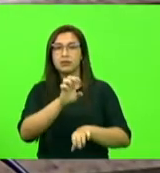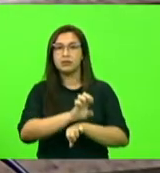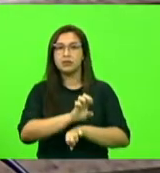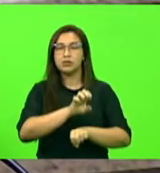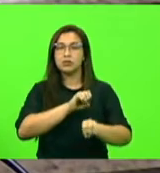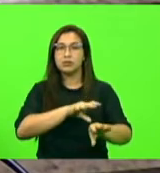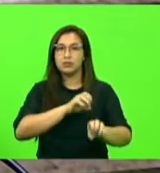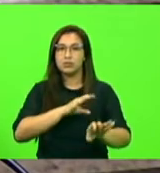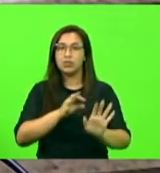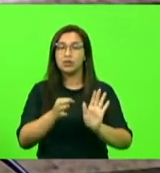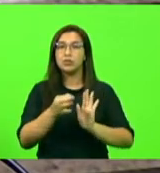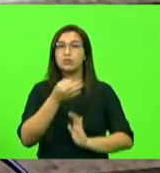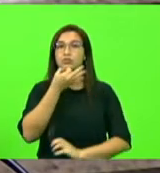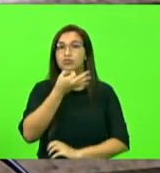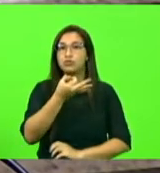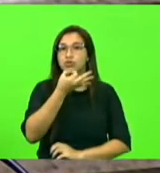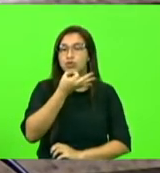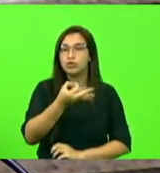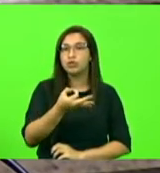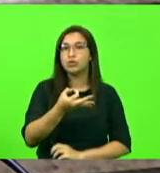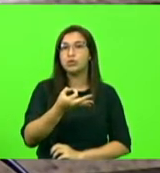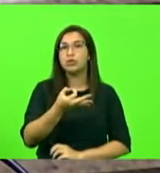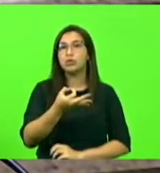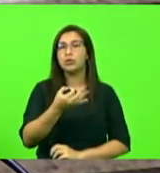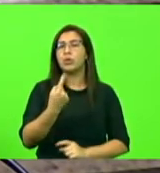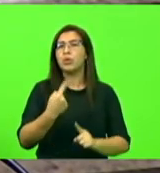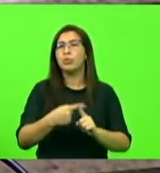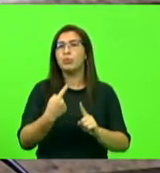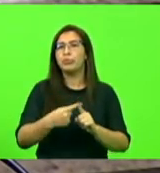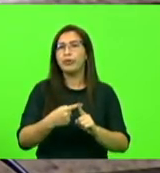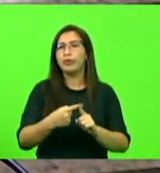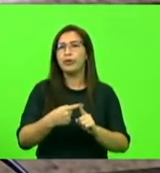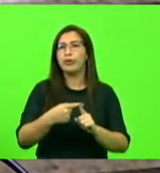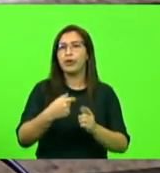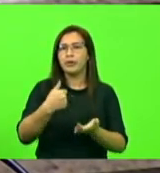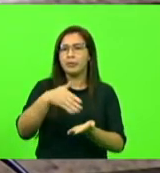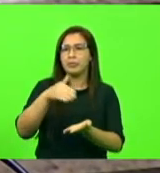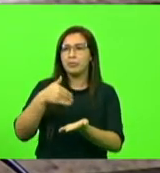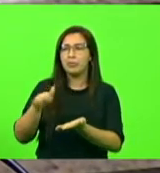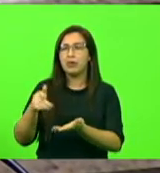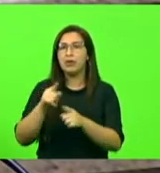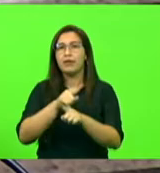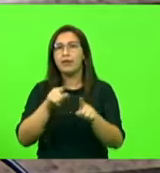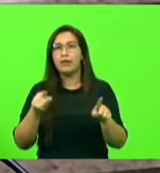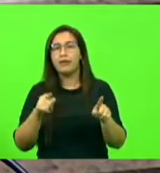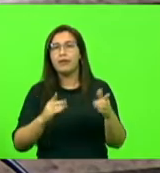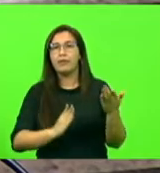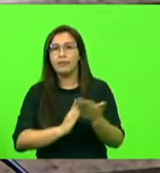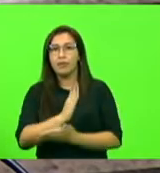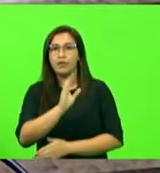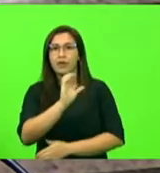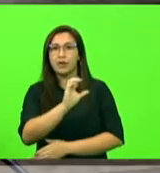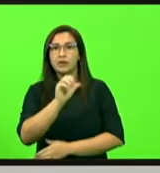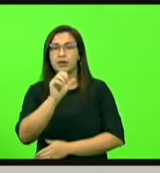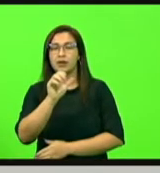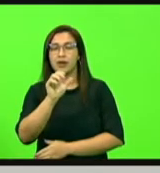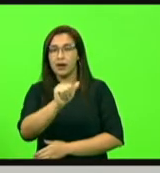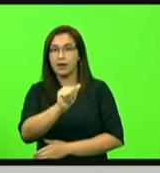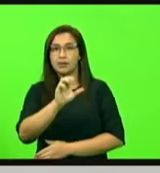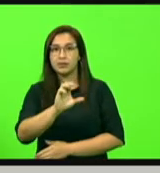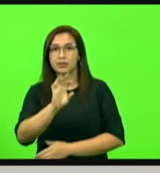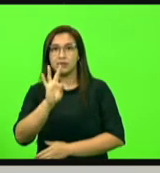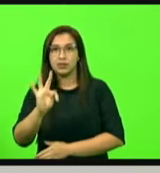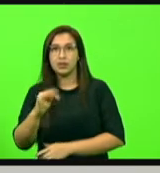sugerindo a reavaliação da dispensa dos aprovados no concurso para a CT do Estado por não terem completado